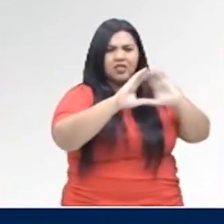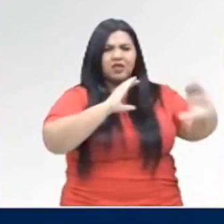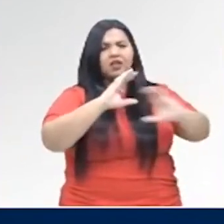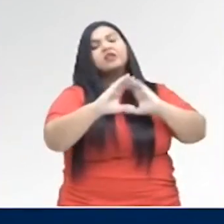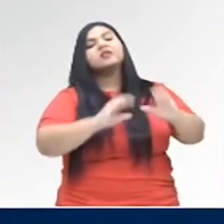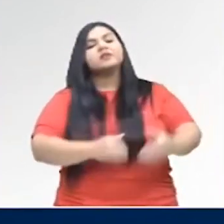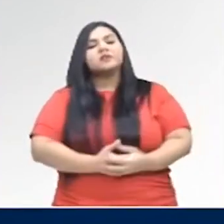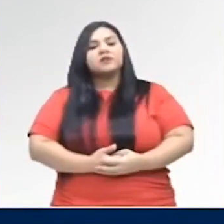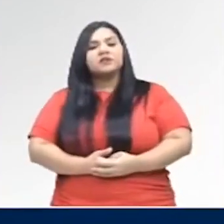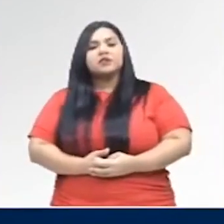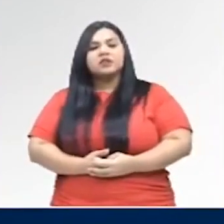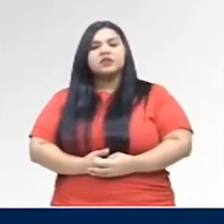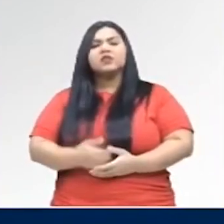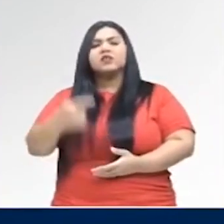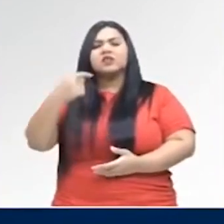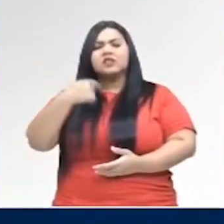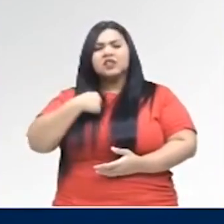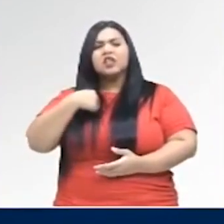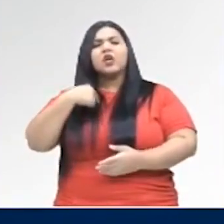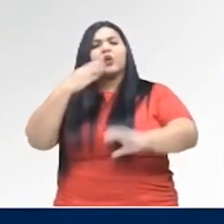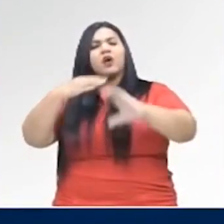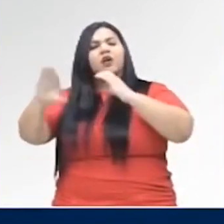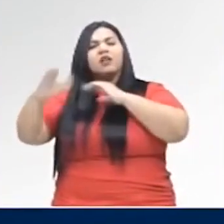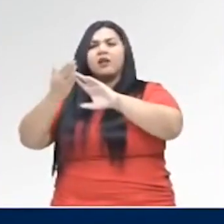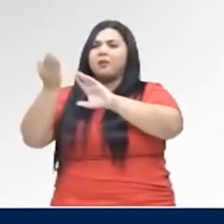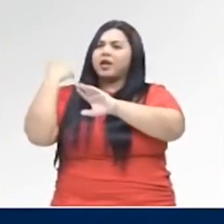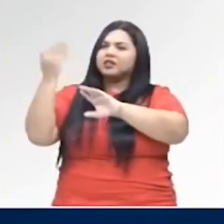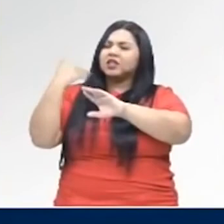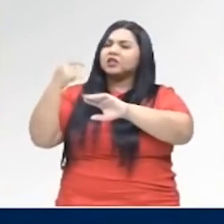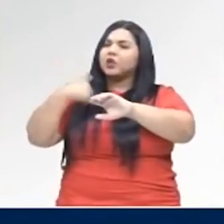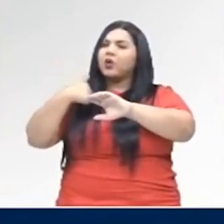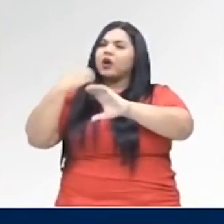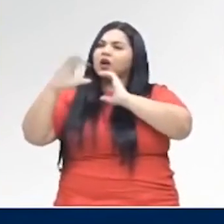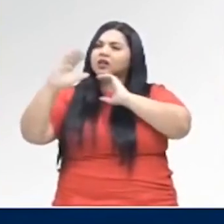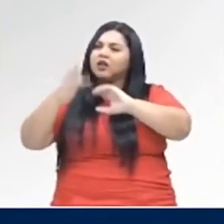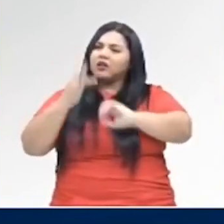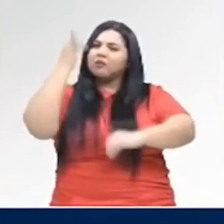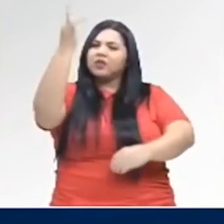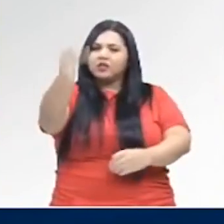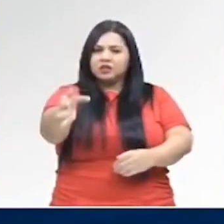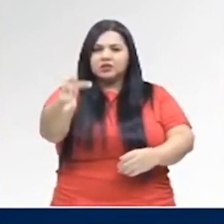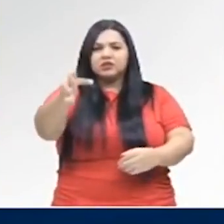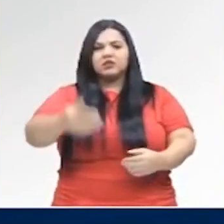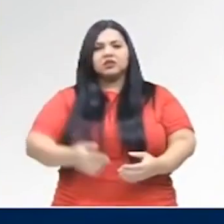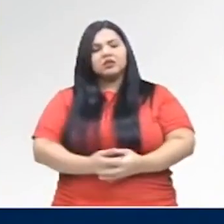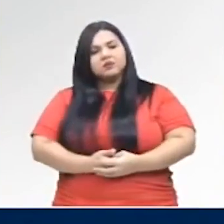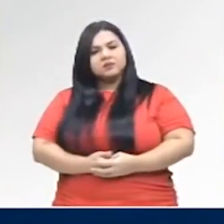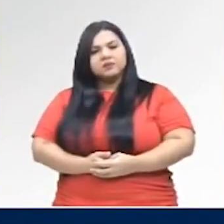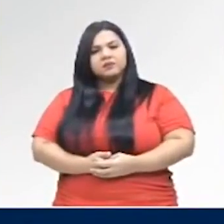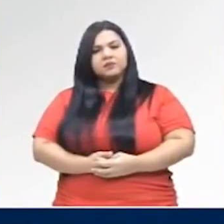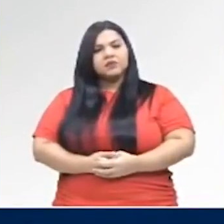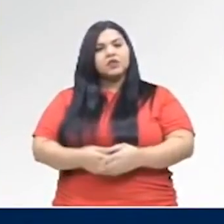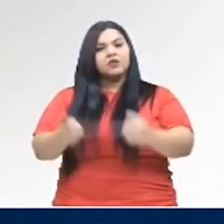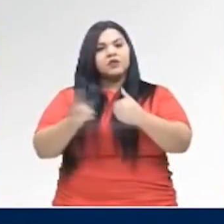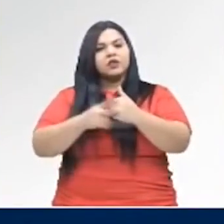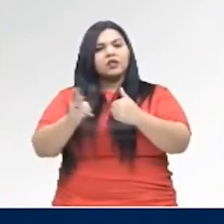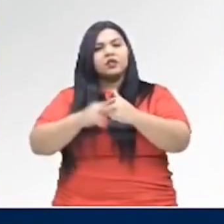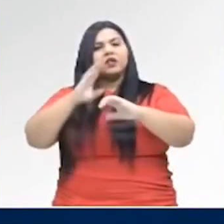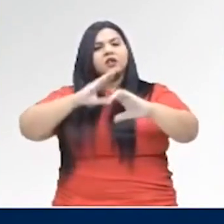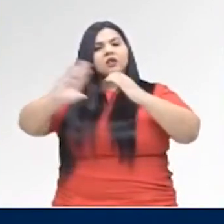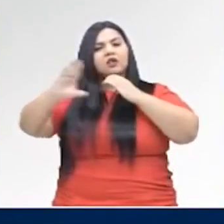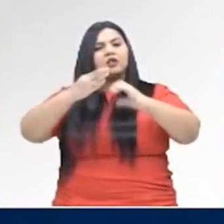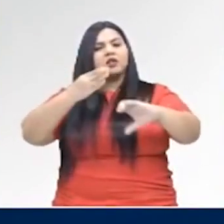cantaste, eles cantaram. Eu cantava, eu cantarei, eu cantaria. Então, cante, que é esse radical,